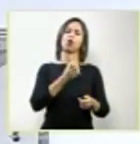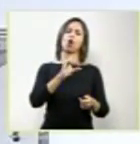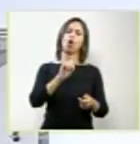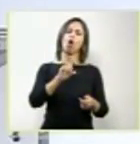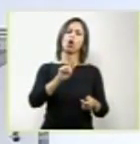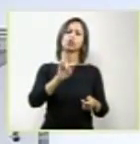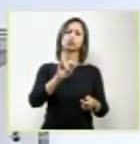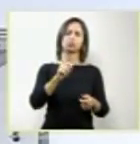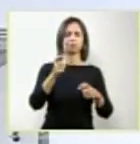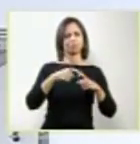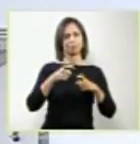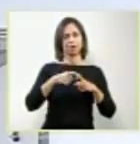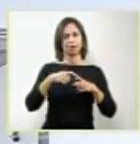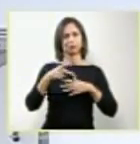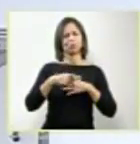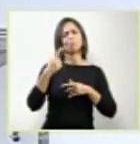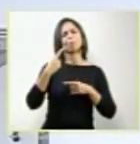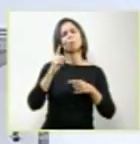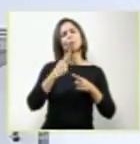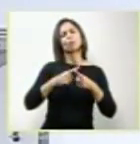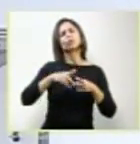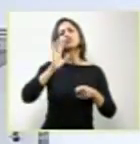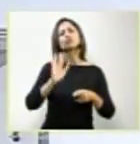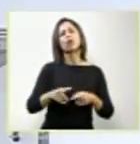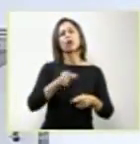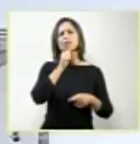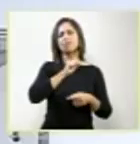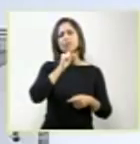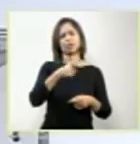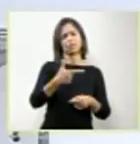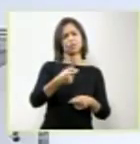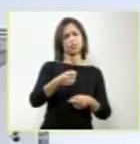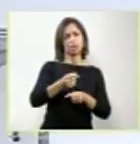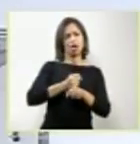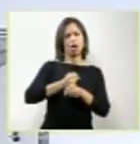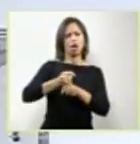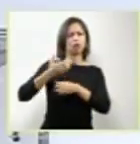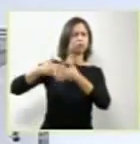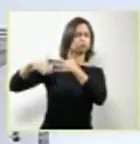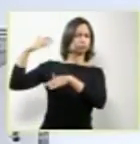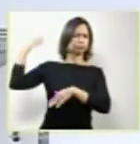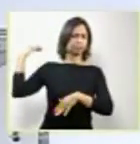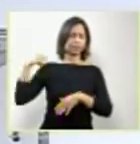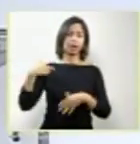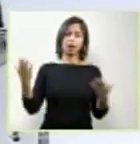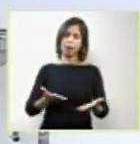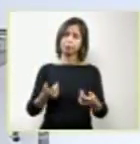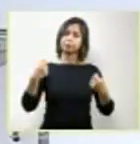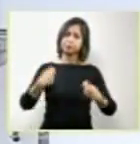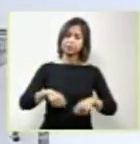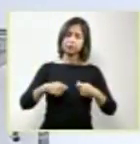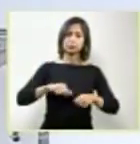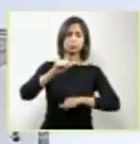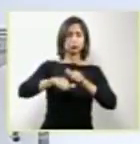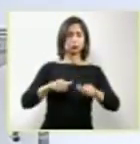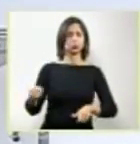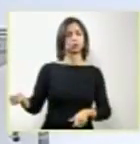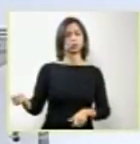20 anos de tempo e precisa ser diante de toda essa